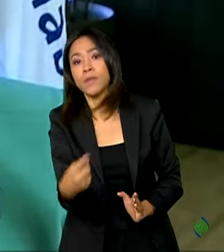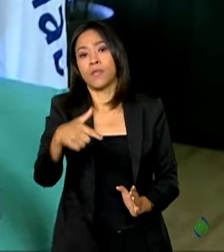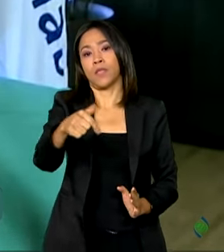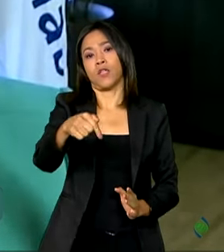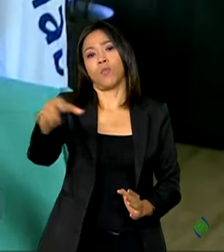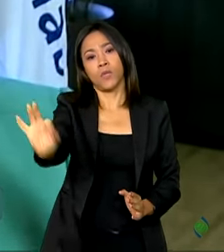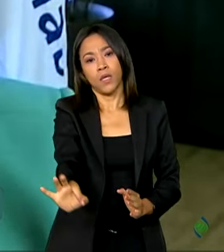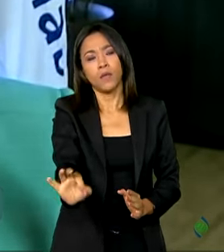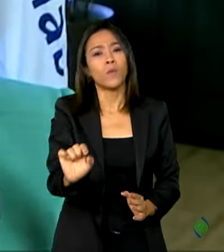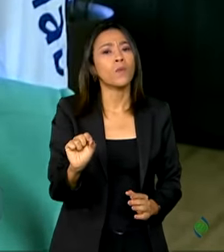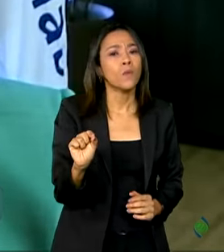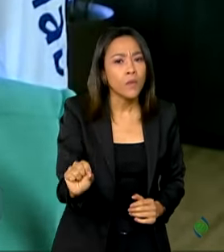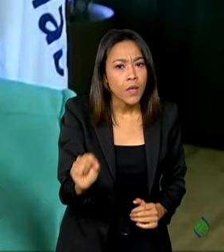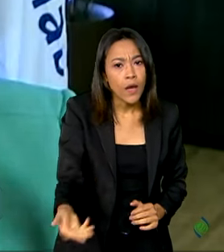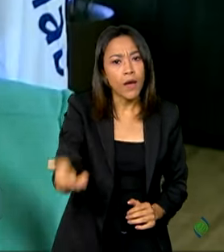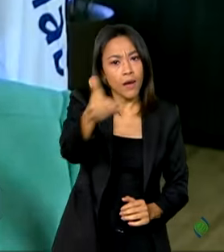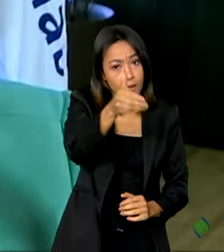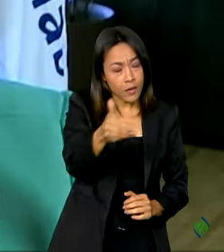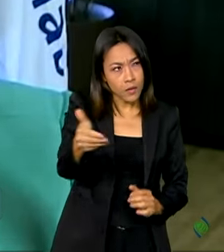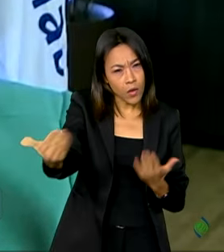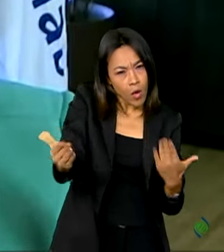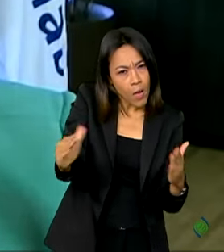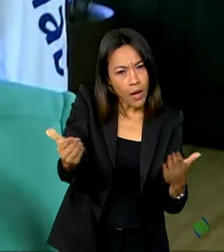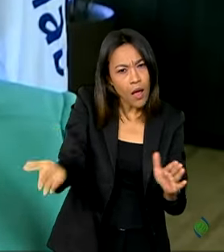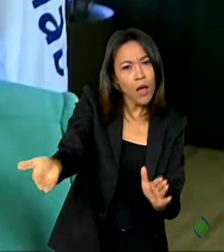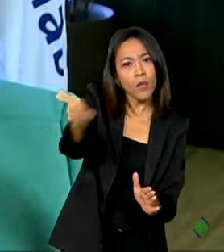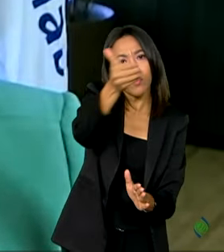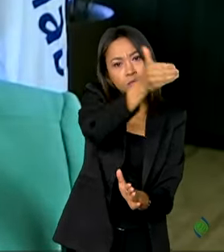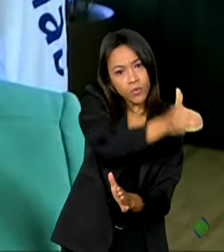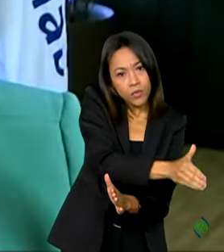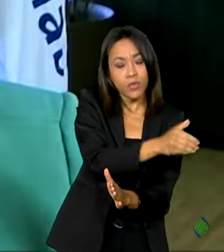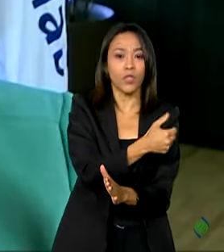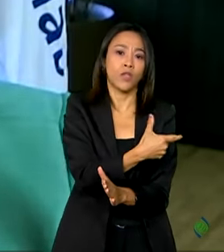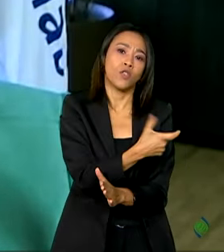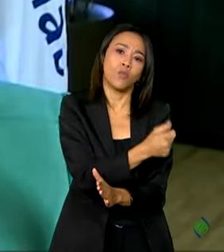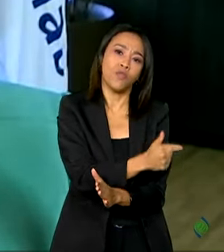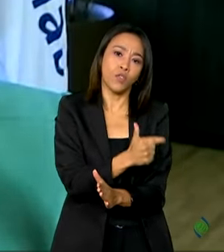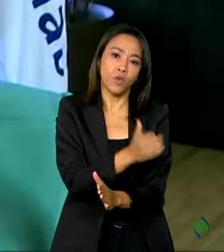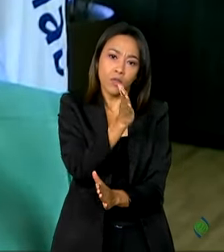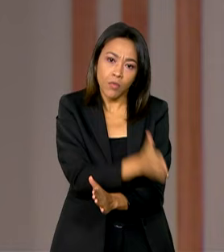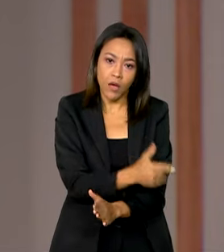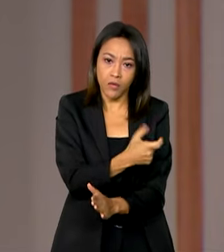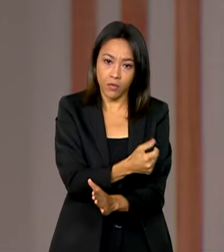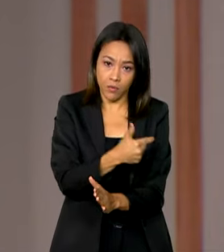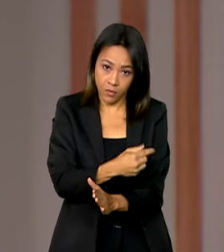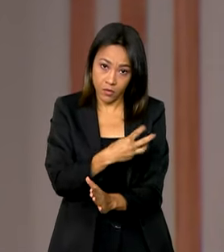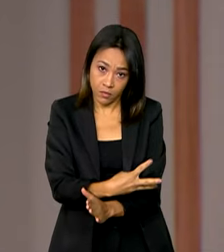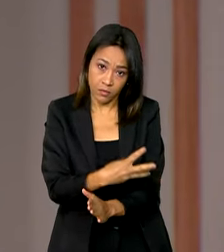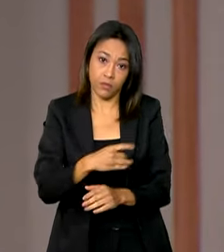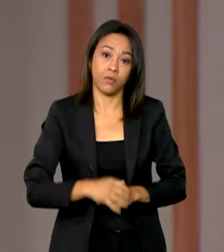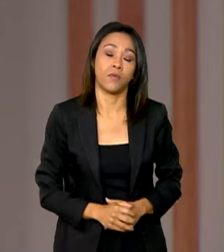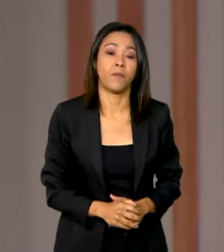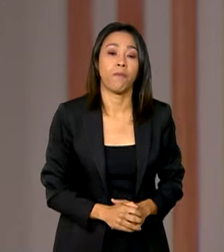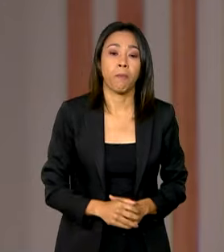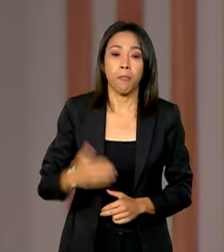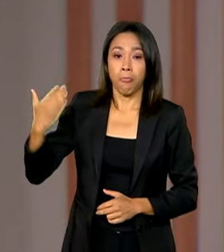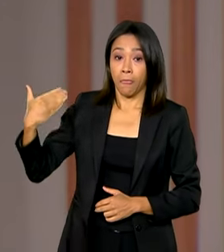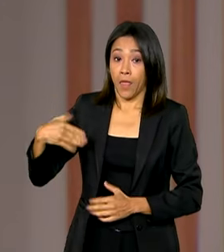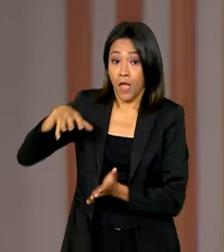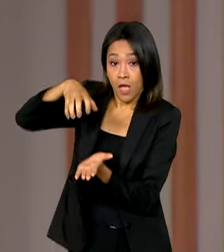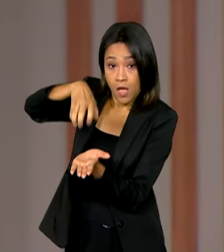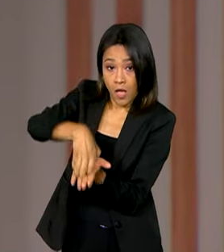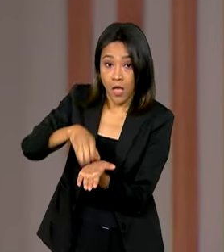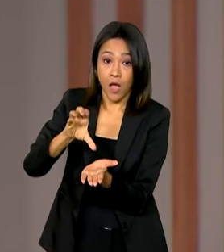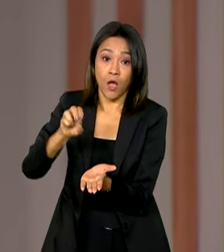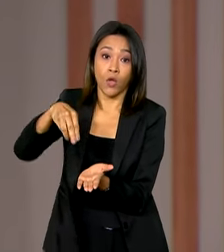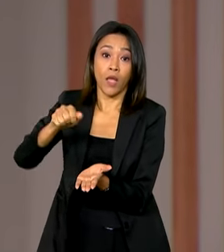na produção estimada, se compararmos com o ciclo 2022-2023. De acordo com a Conab,